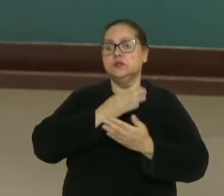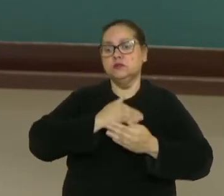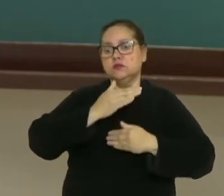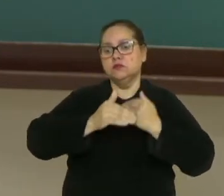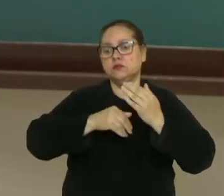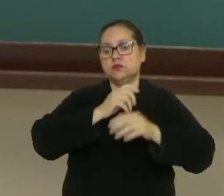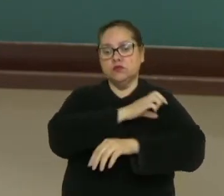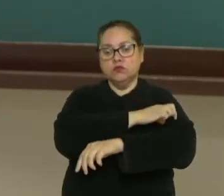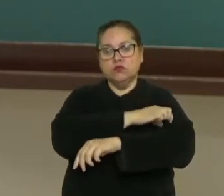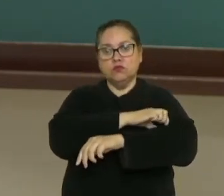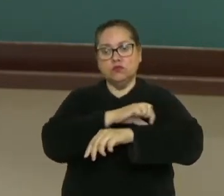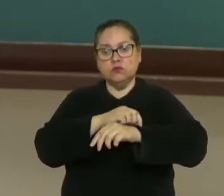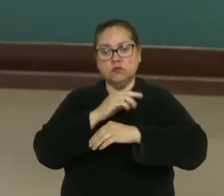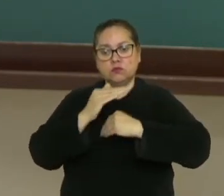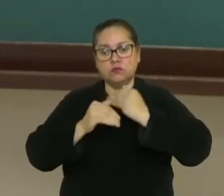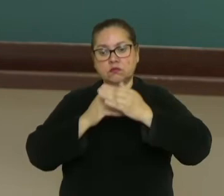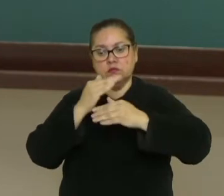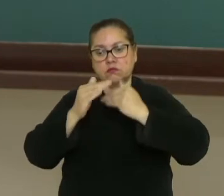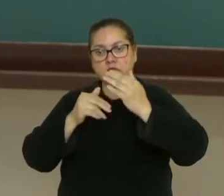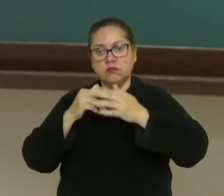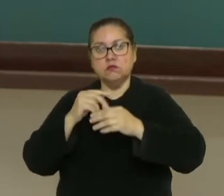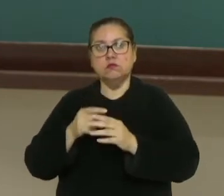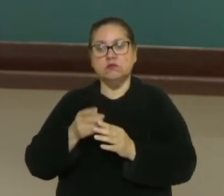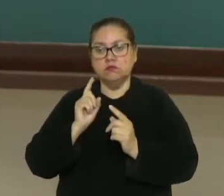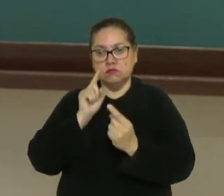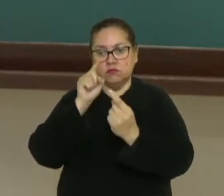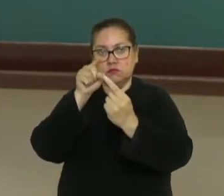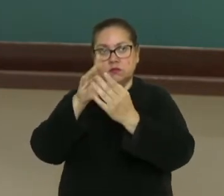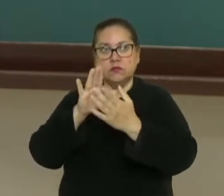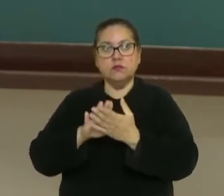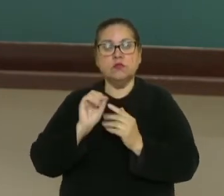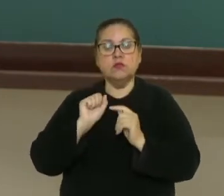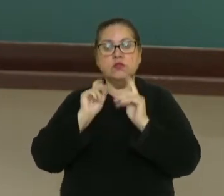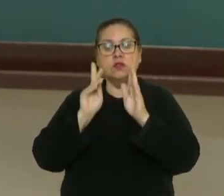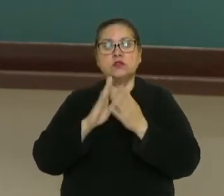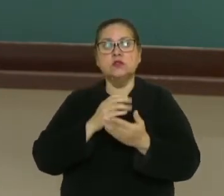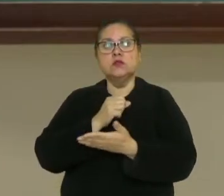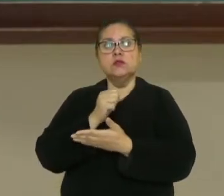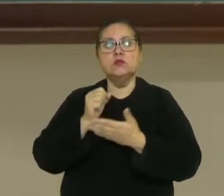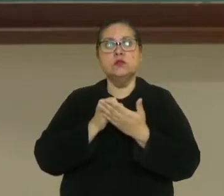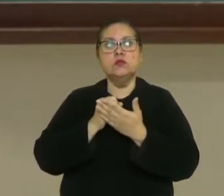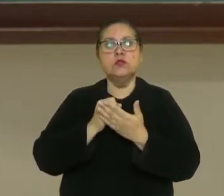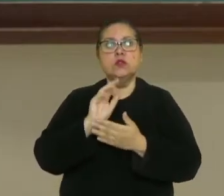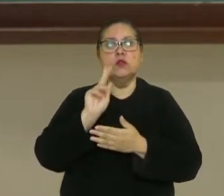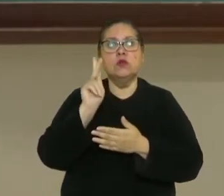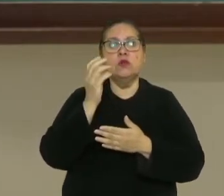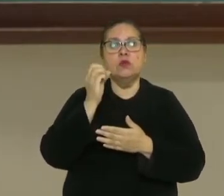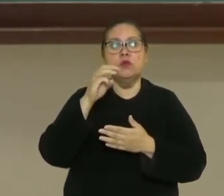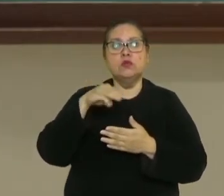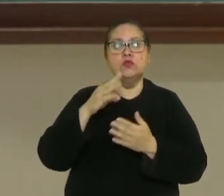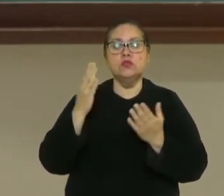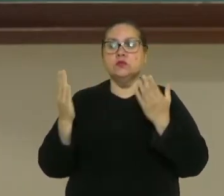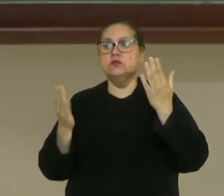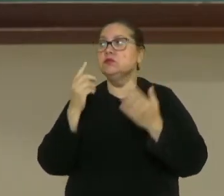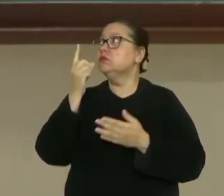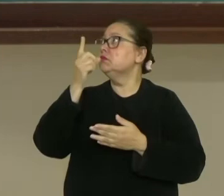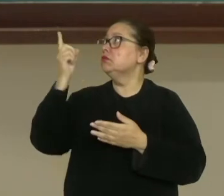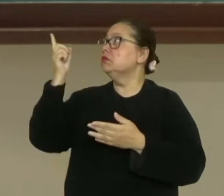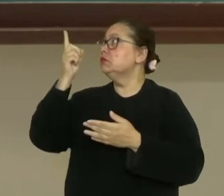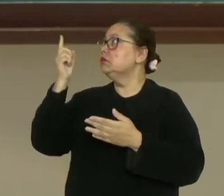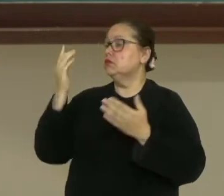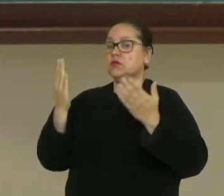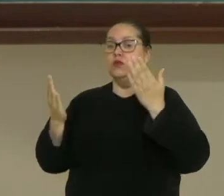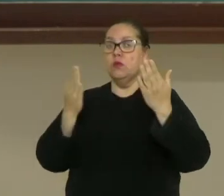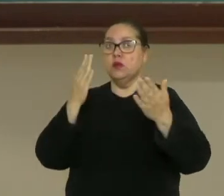de ossos ali que seguem a mesma lógica. E a nível ali de homologia e analogia, também fazendo uma